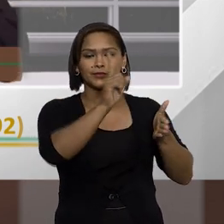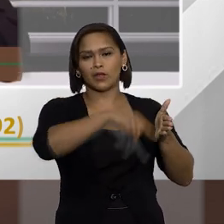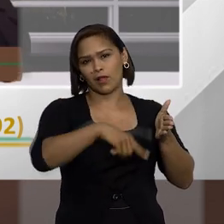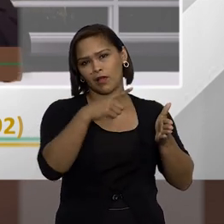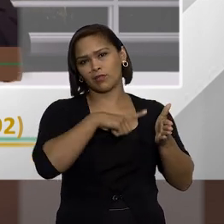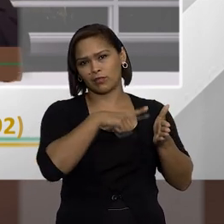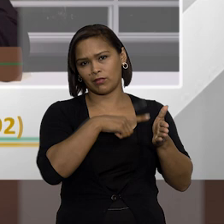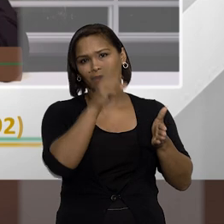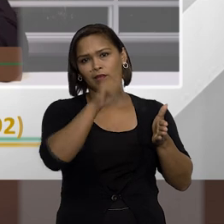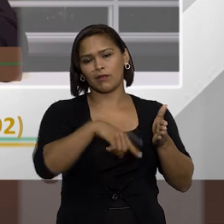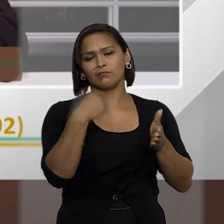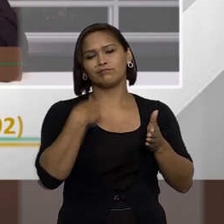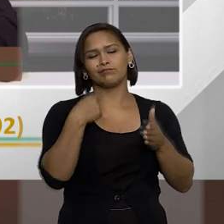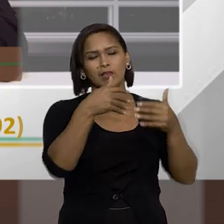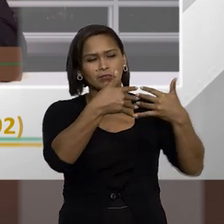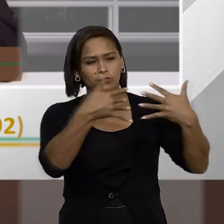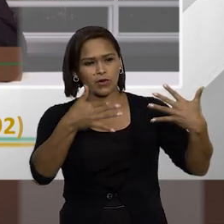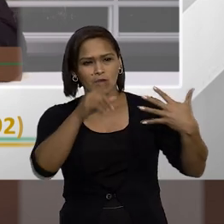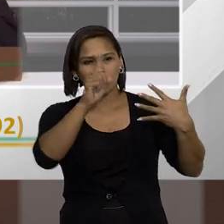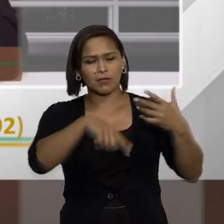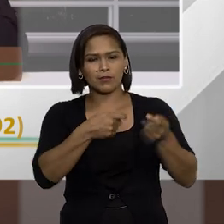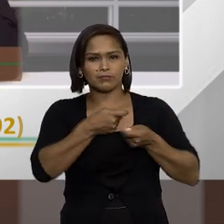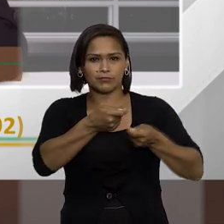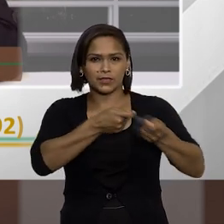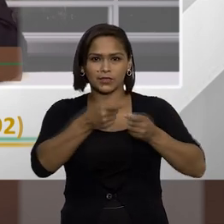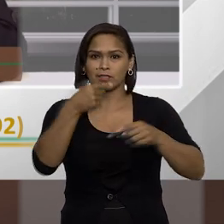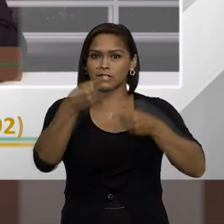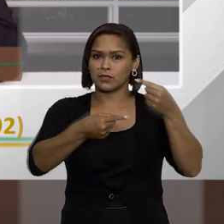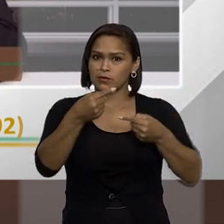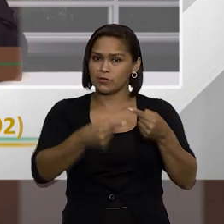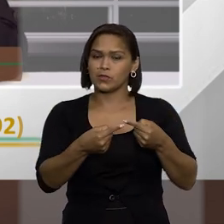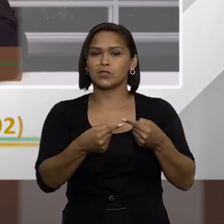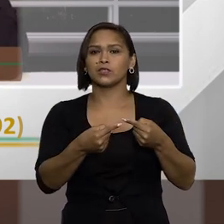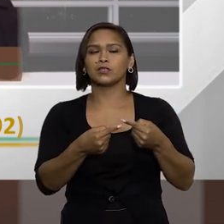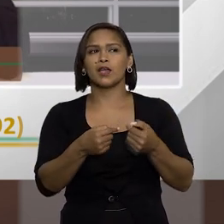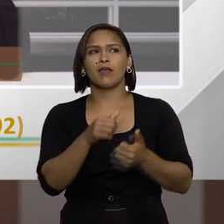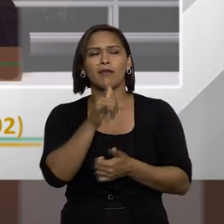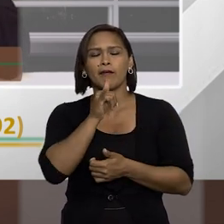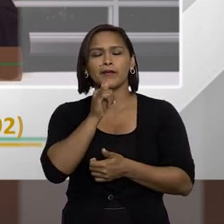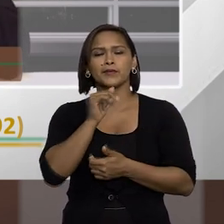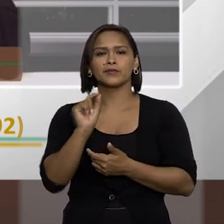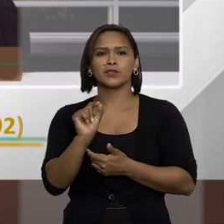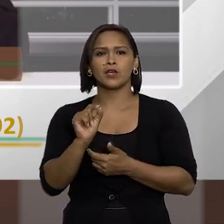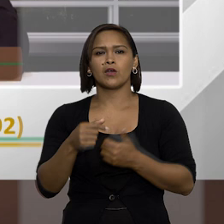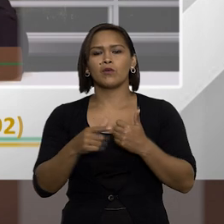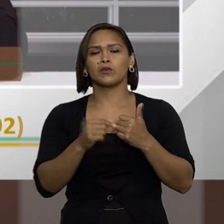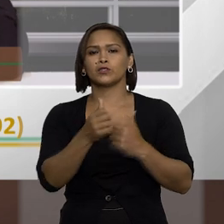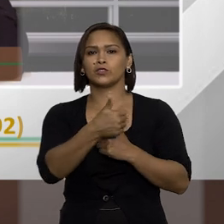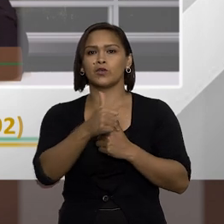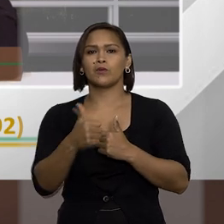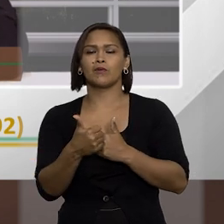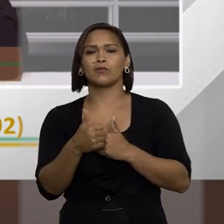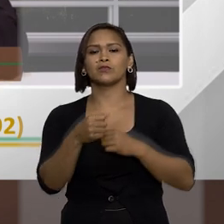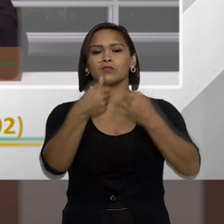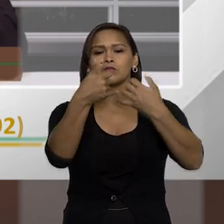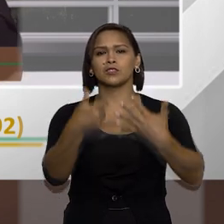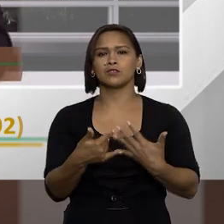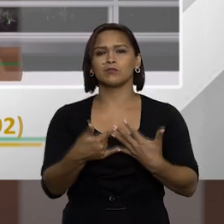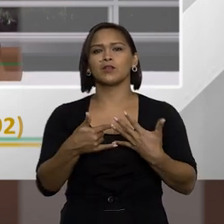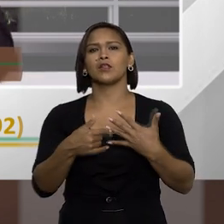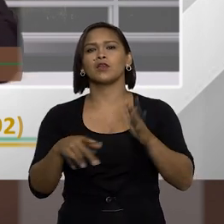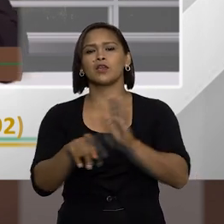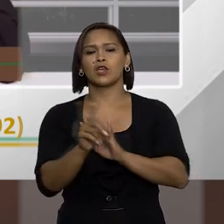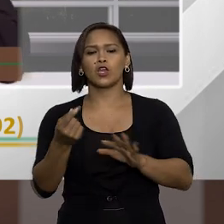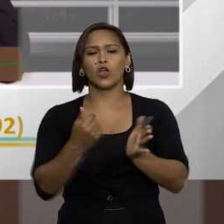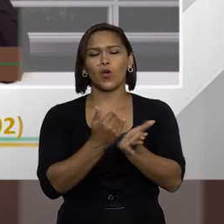outro lado da moeda. Isso também pode dar muita margem para perseguições políticas, como por exemplo, o artigo 11, que trata dos